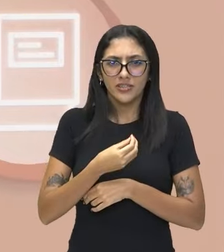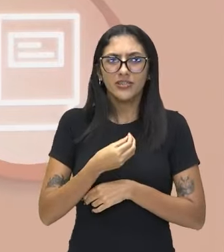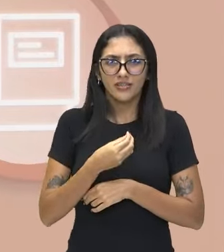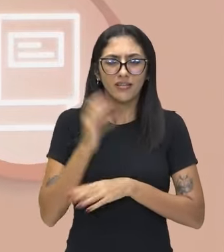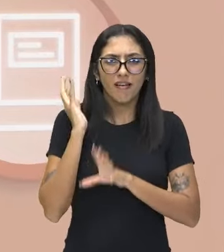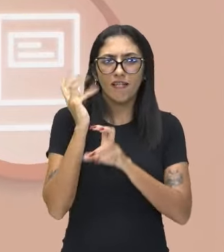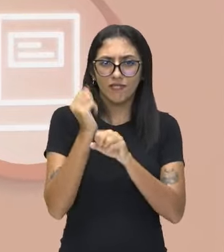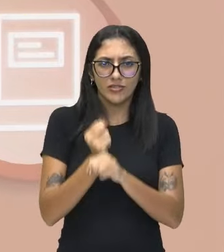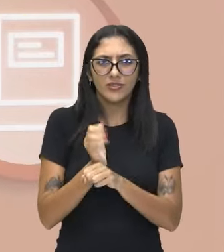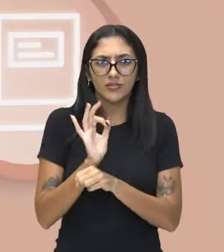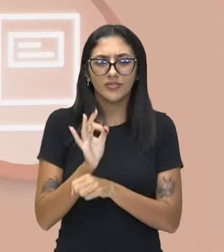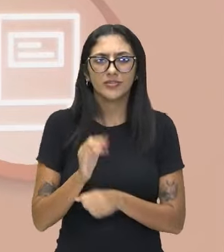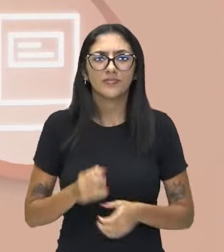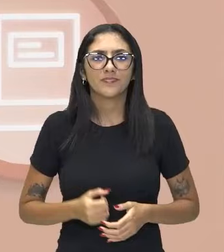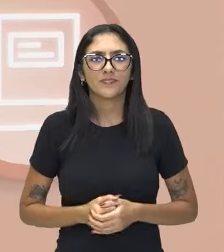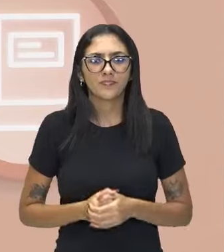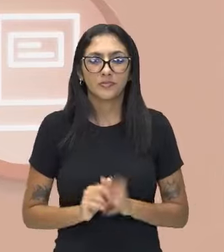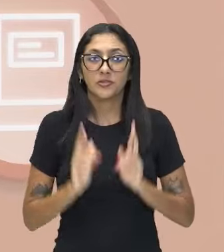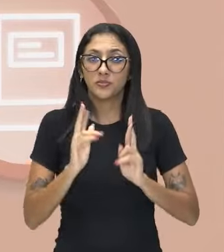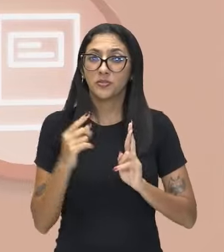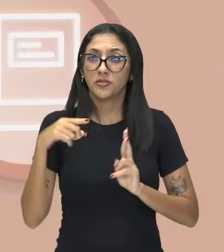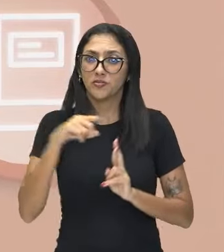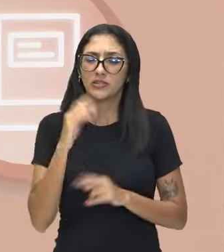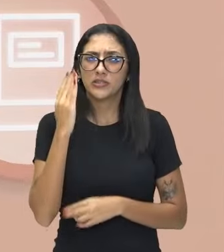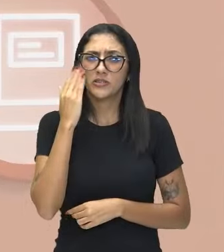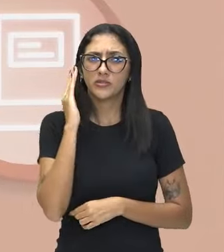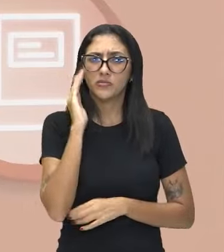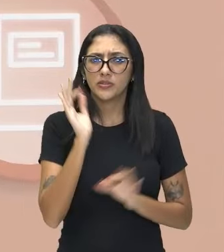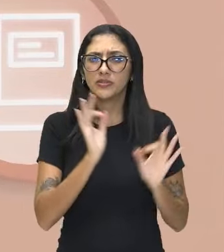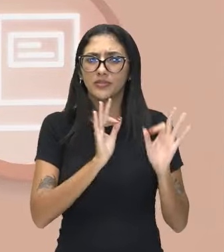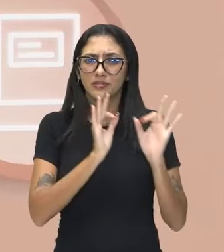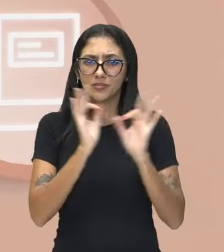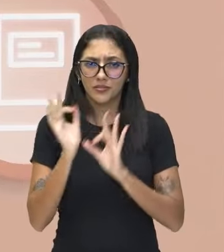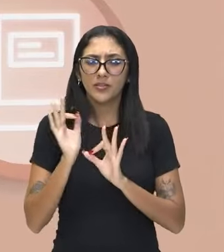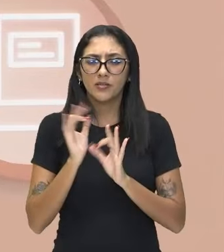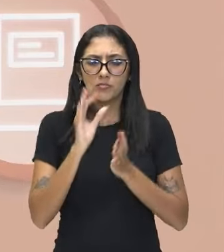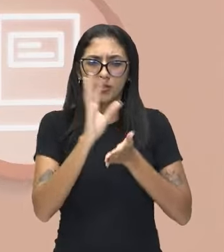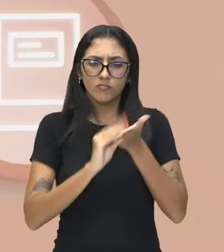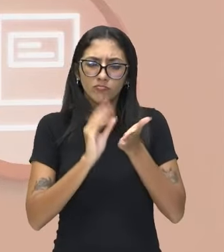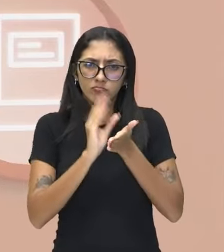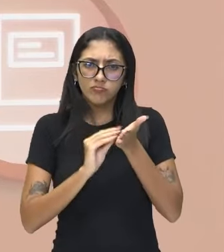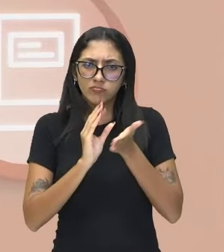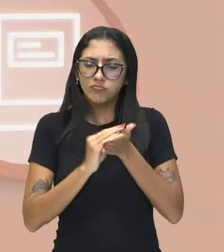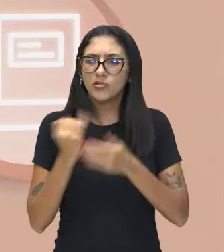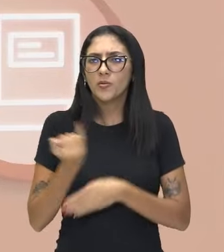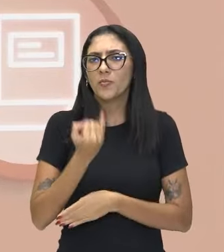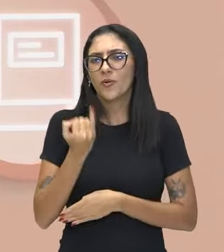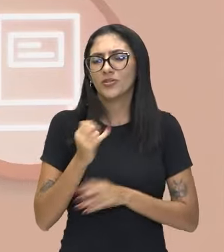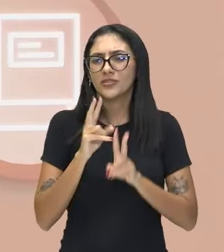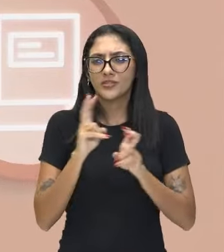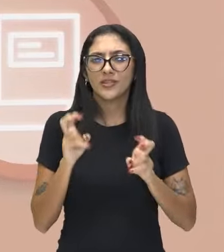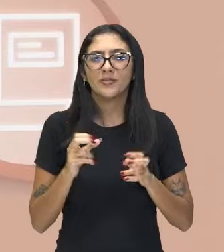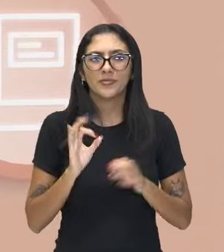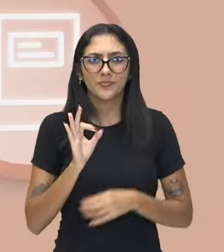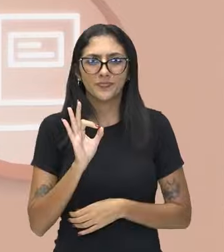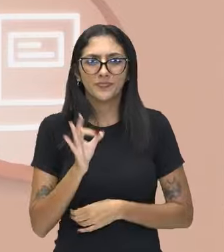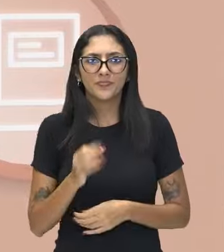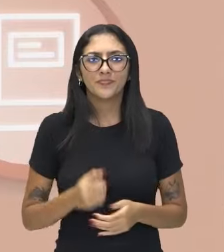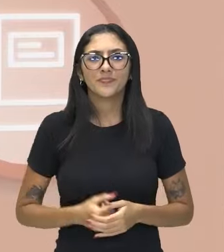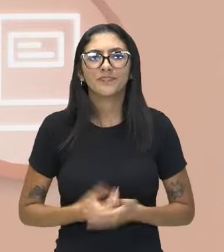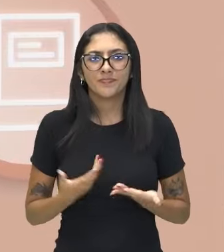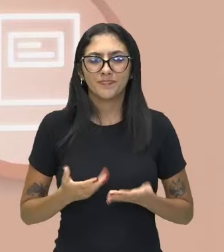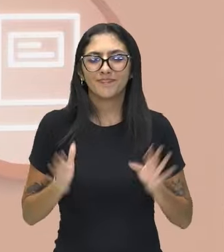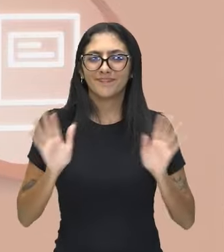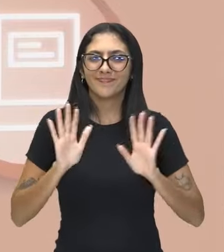revisão aí. Tá bom? Eu espero que tenham conseguido acompanhar e anotar das coisas mais importantes aí. Tá bom? Então,